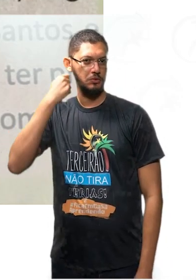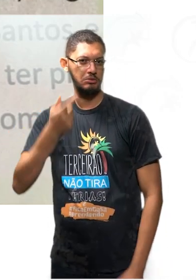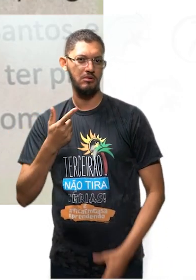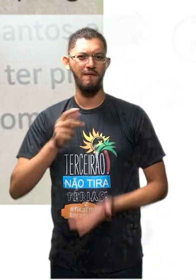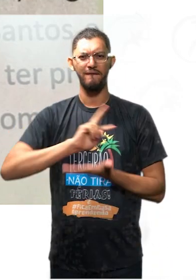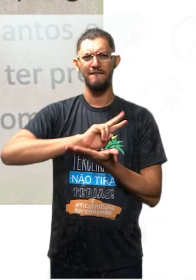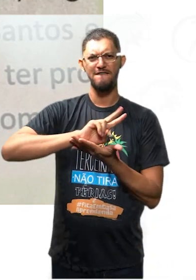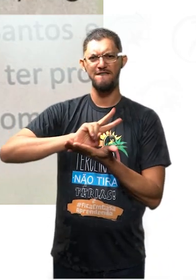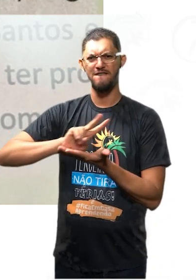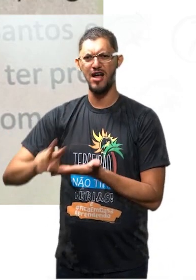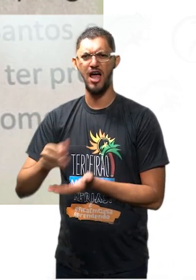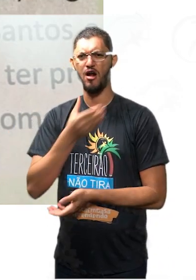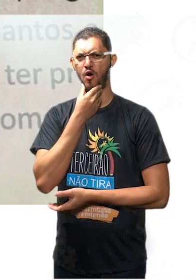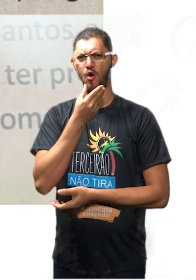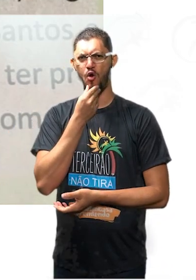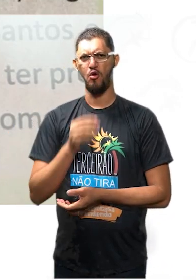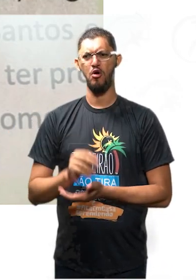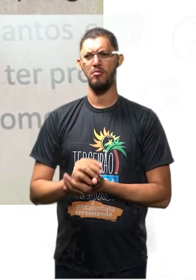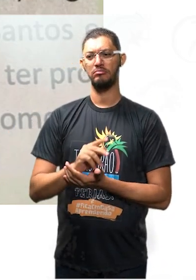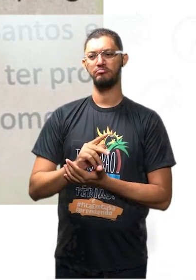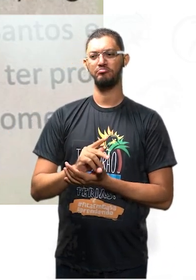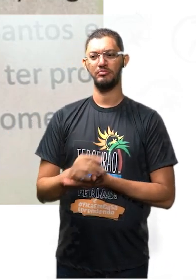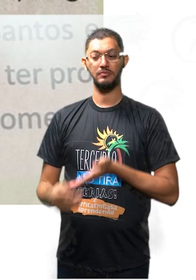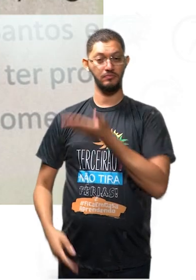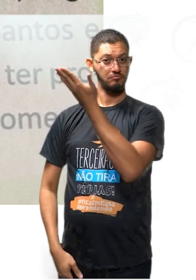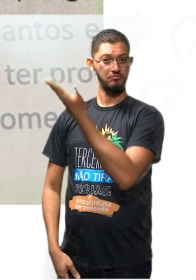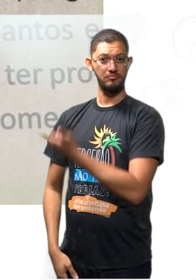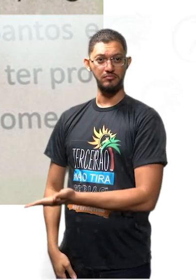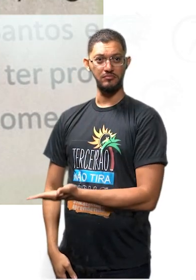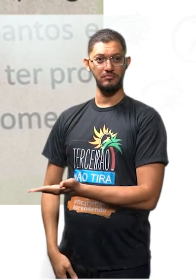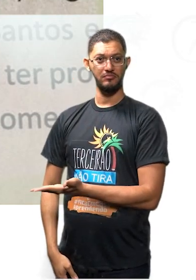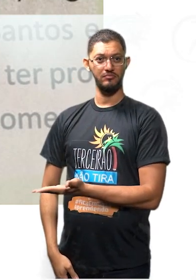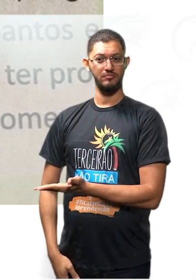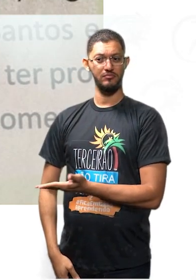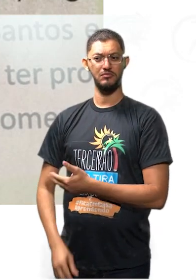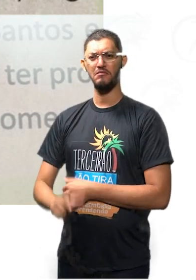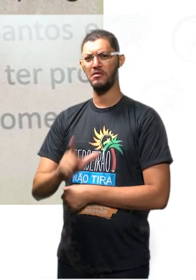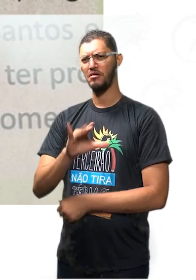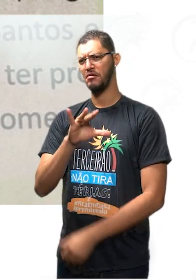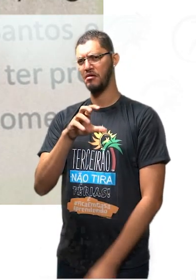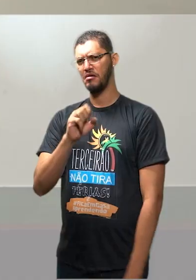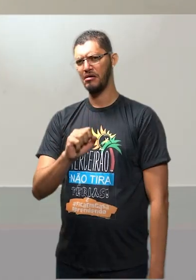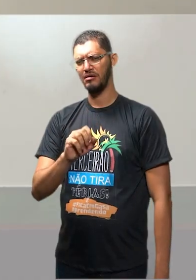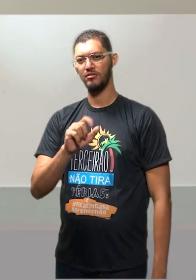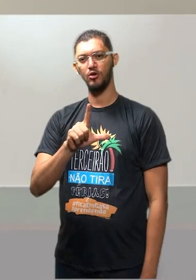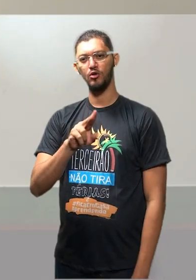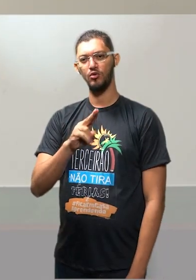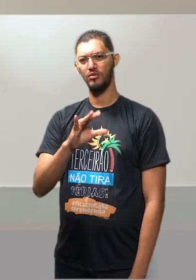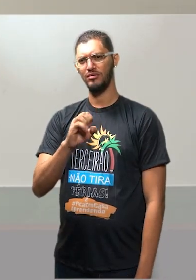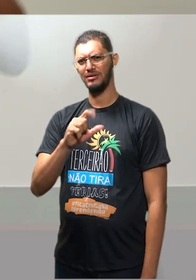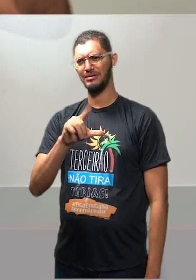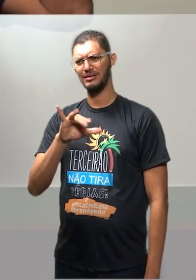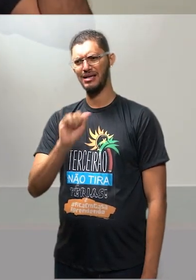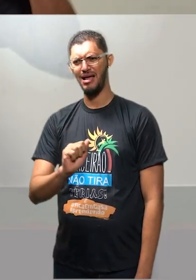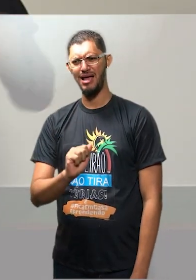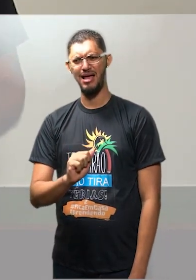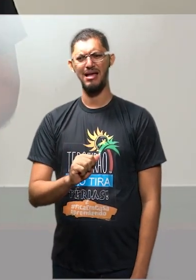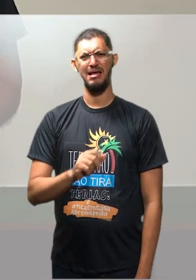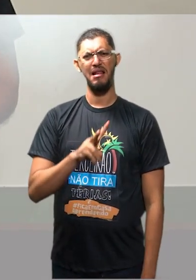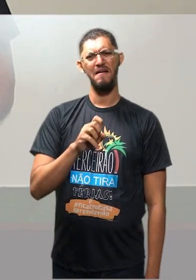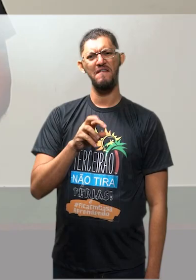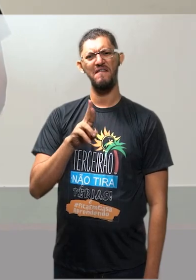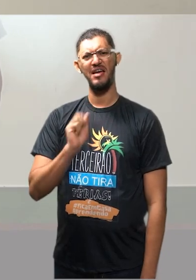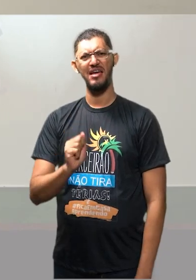Fagundes, Reginaldo Faria, Helena Ramos, Lucélia Santos, Vera Fischer, foi condenada lá na cidade